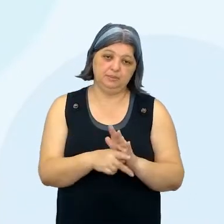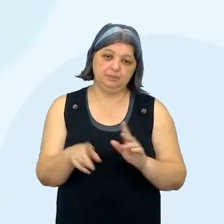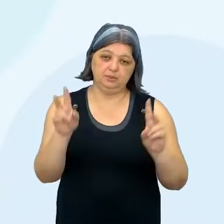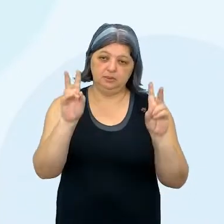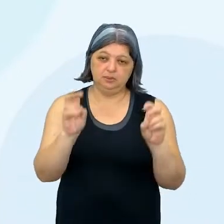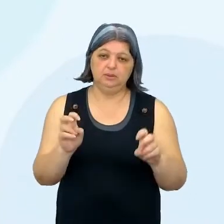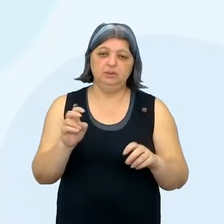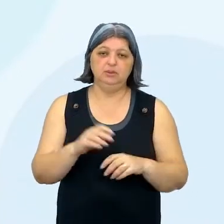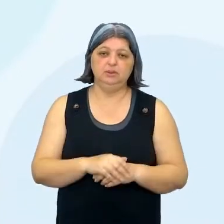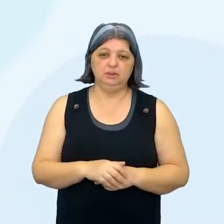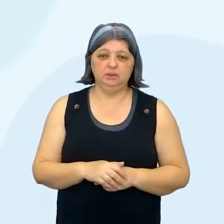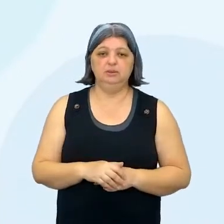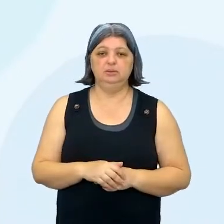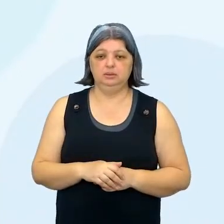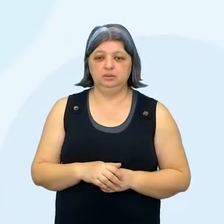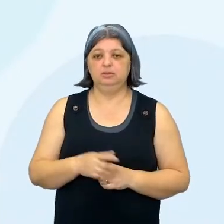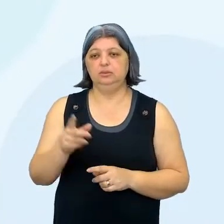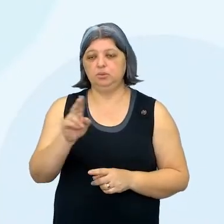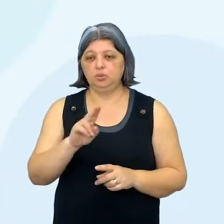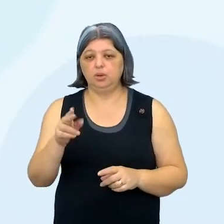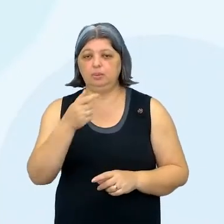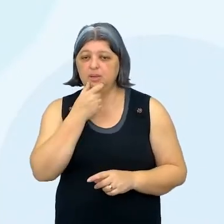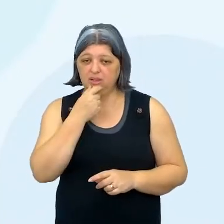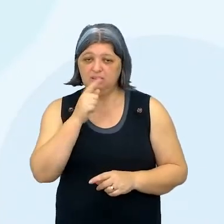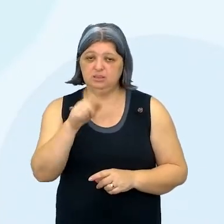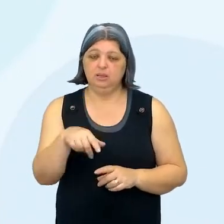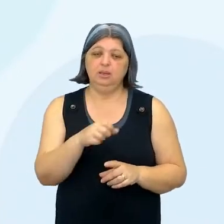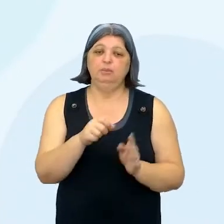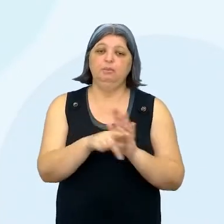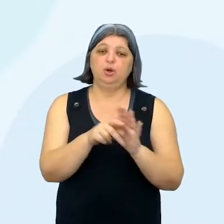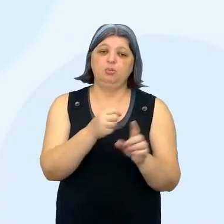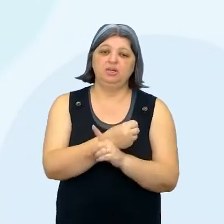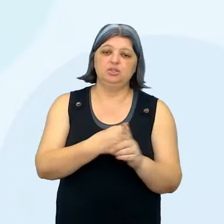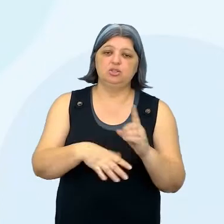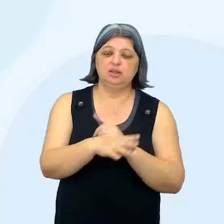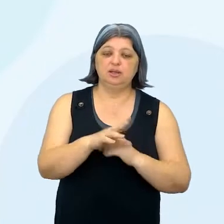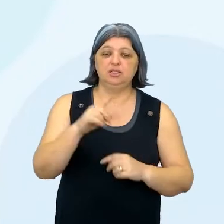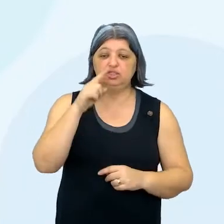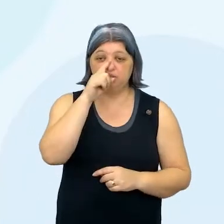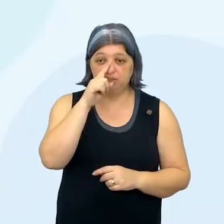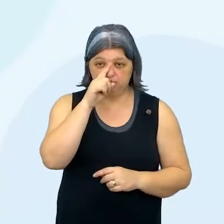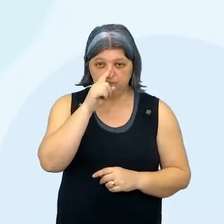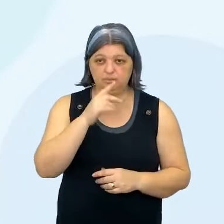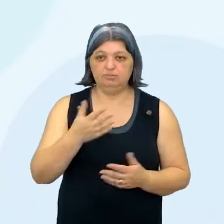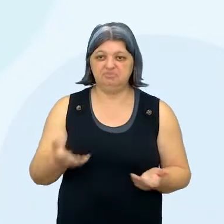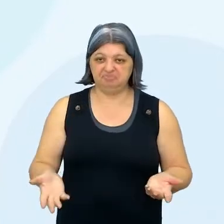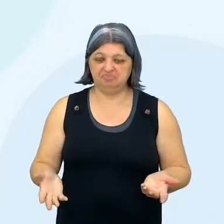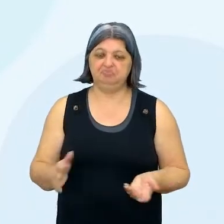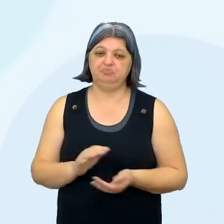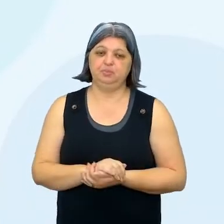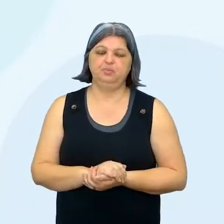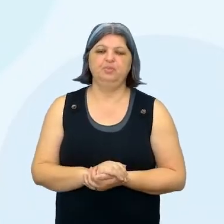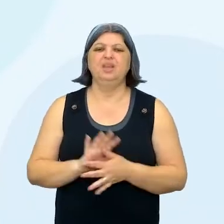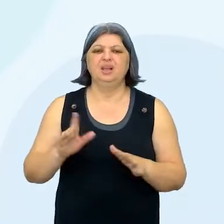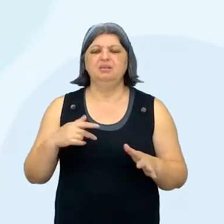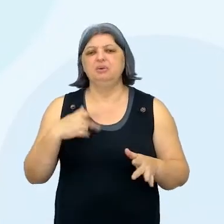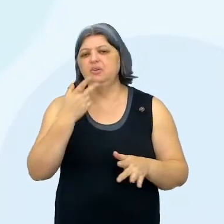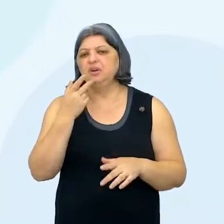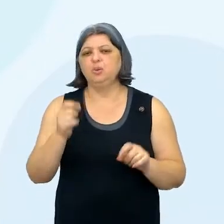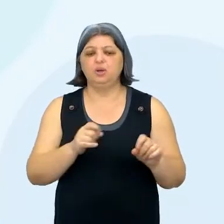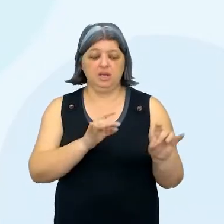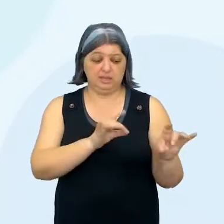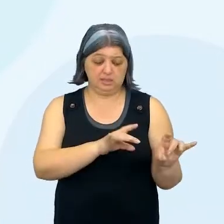estou muito empolgada no Yurik Beck e a sociedade de risco. Então, eu quero falar sobre sociedade de risco. Mas eu quero falar